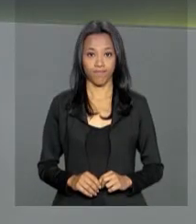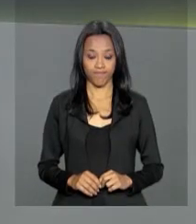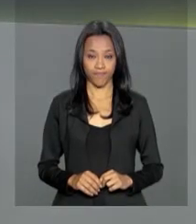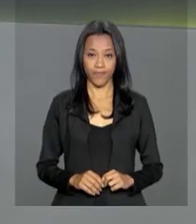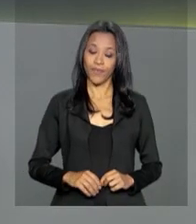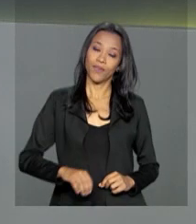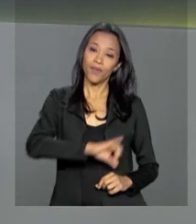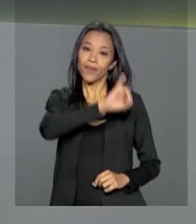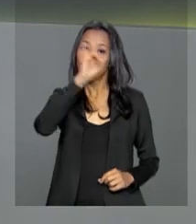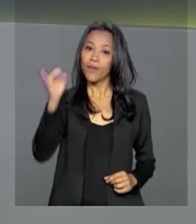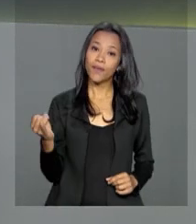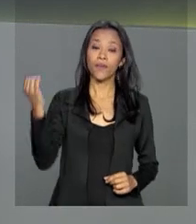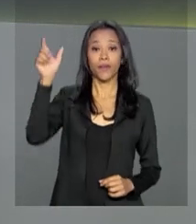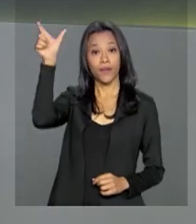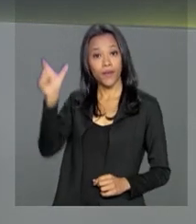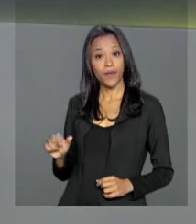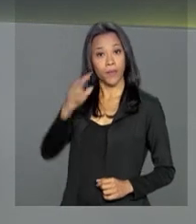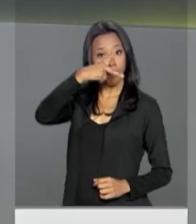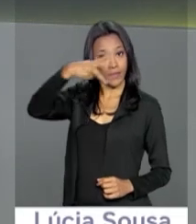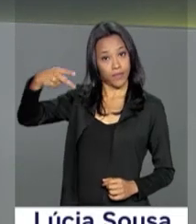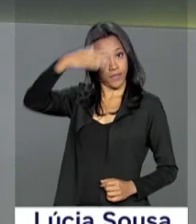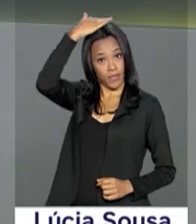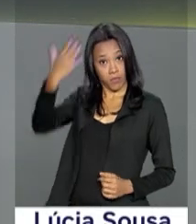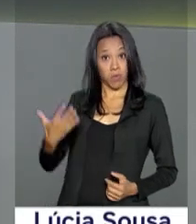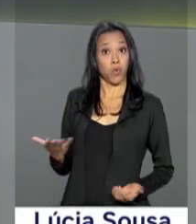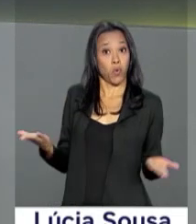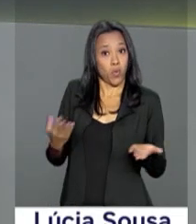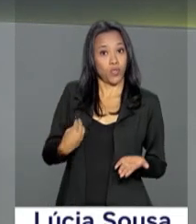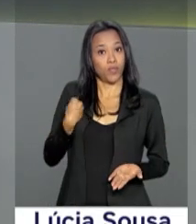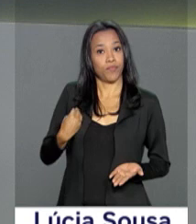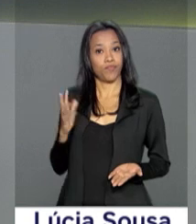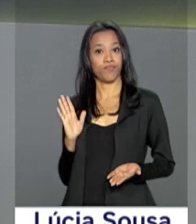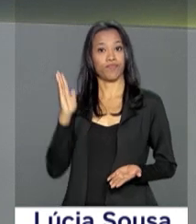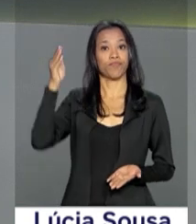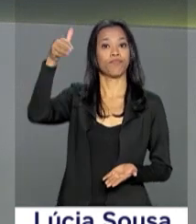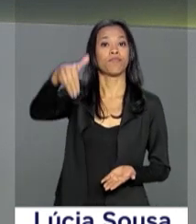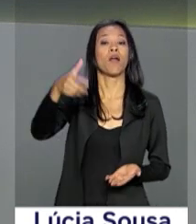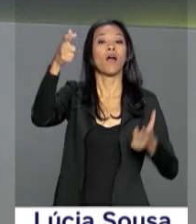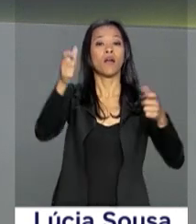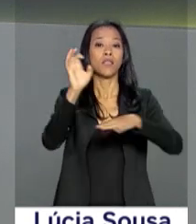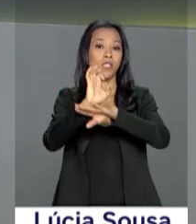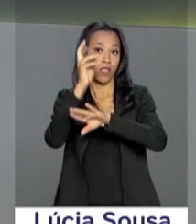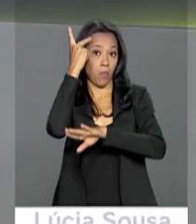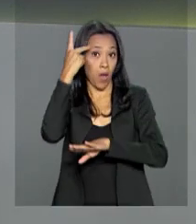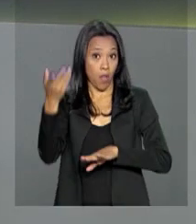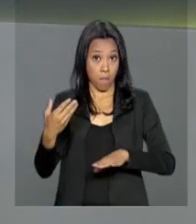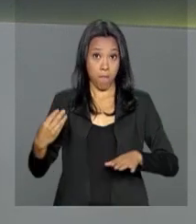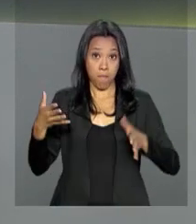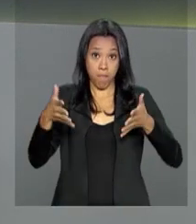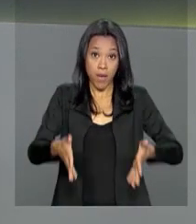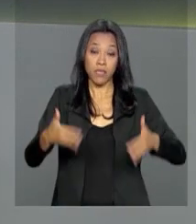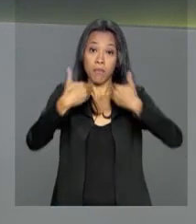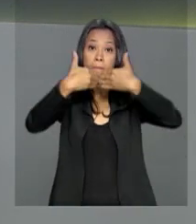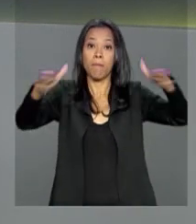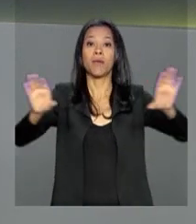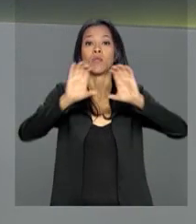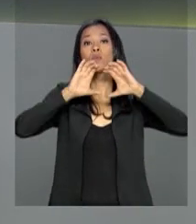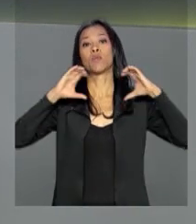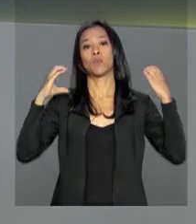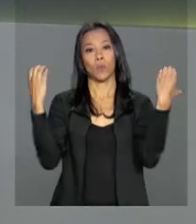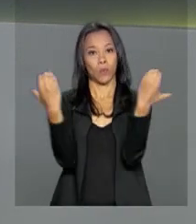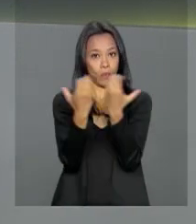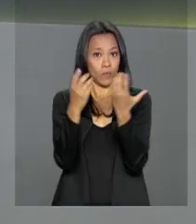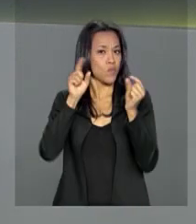Olá, o presidente Michel Temer está hoje em São Paulo, onde participa neste momento da abertura do Congresso Aço Brasil. O